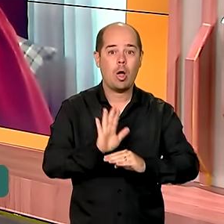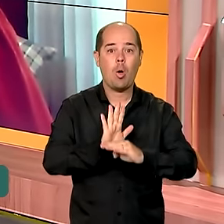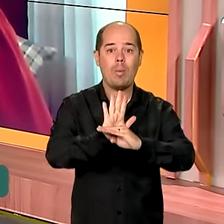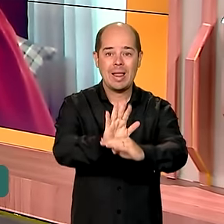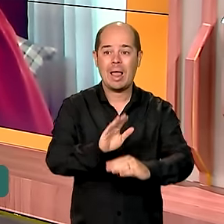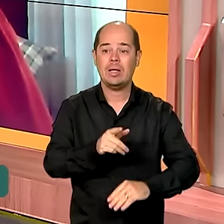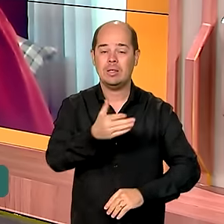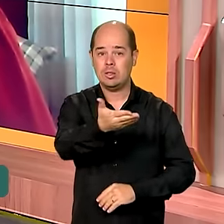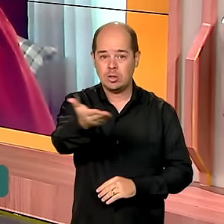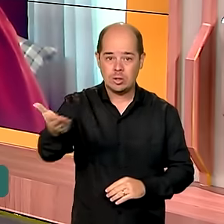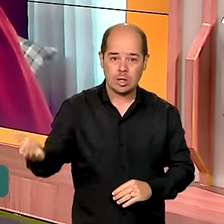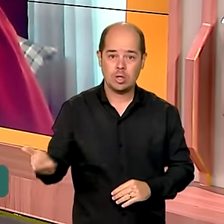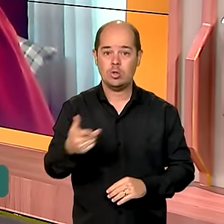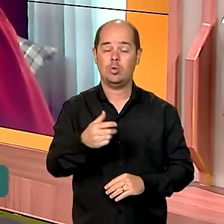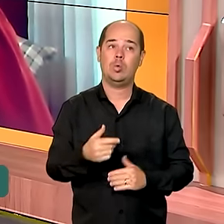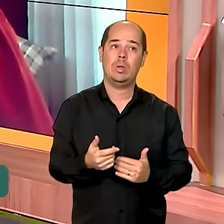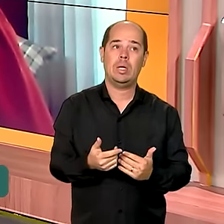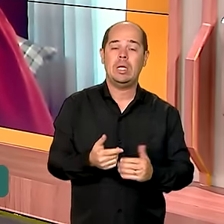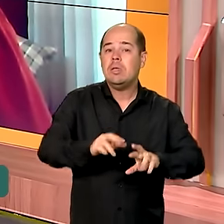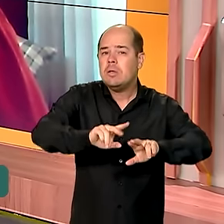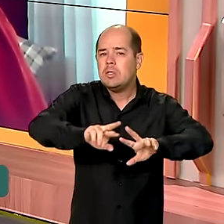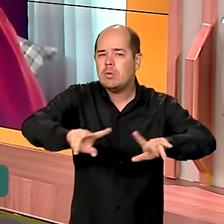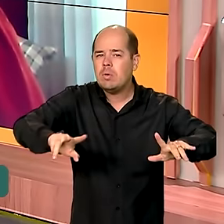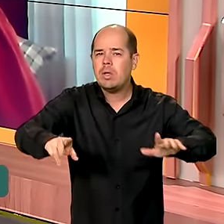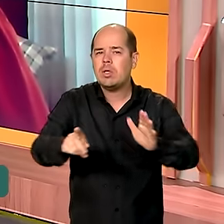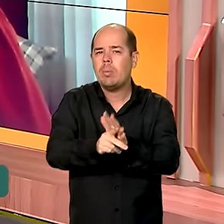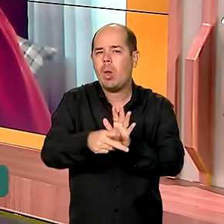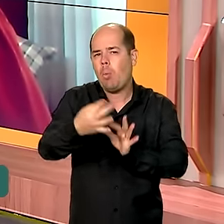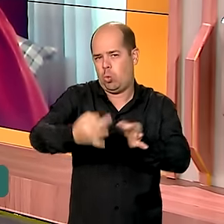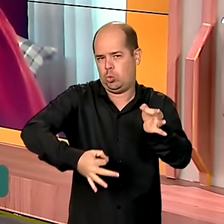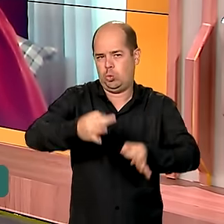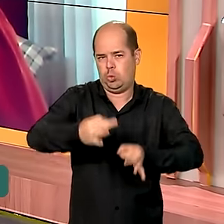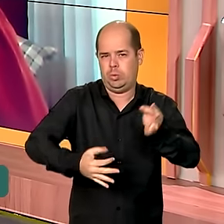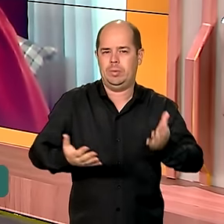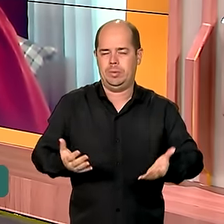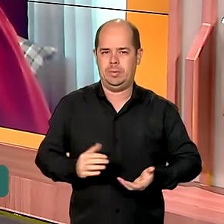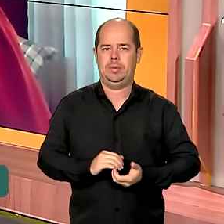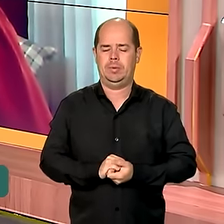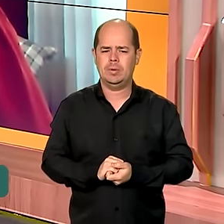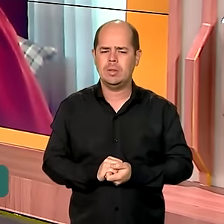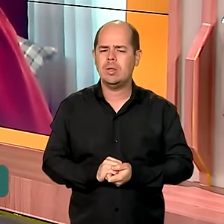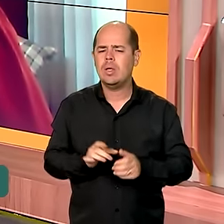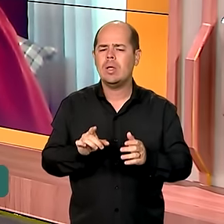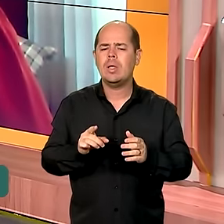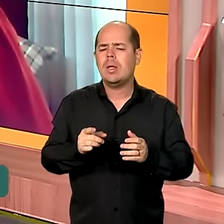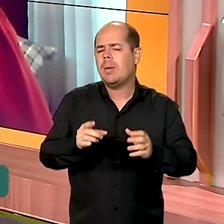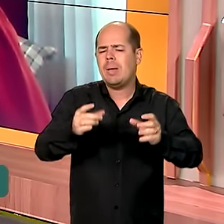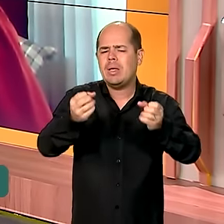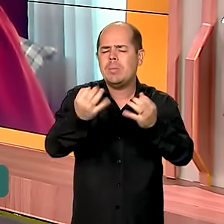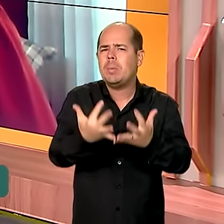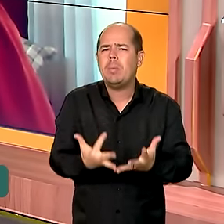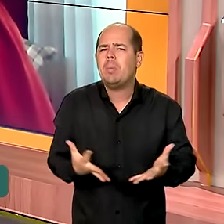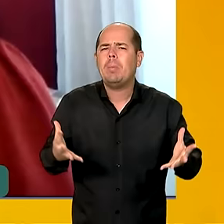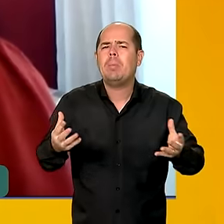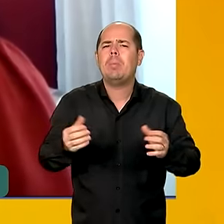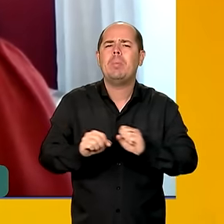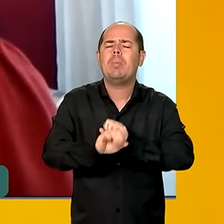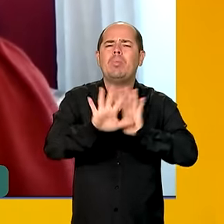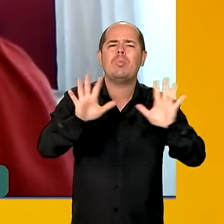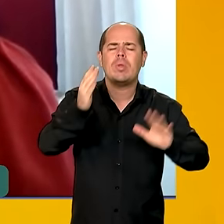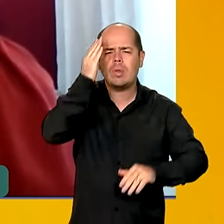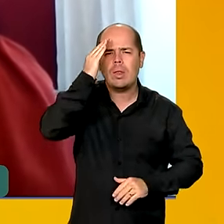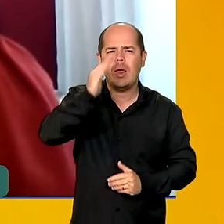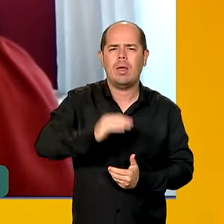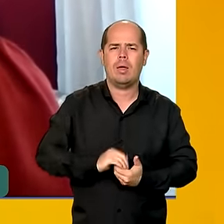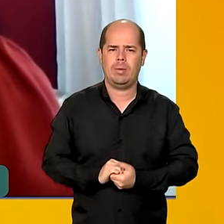Rio Grande do Sul. Qual a importância desse grupo de trabalho? Quais são as atribuições dele? Explica para a gente. Vanessa, esse